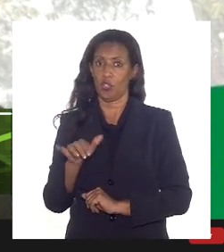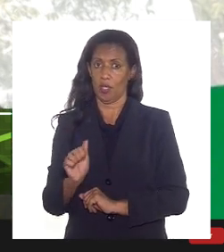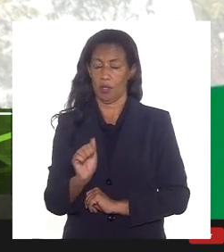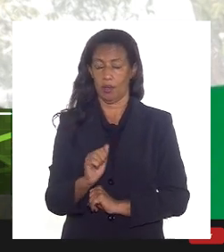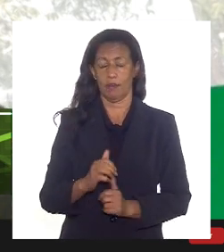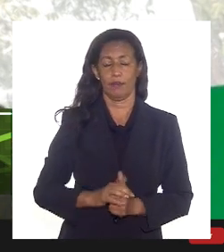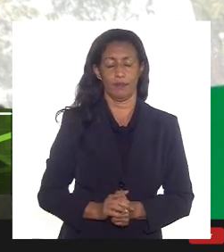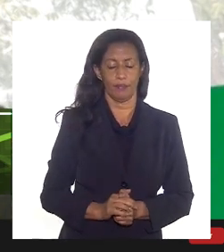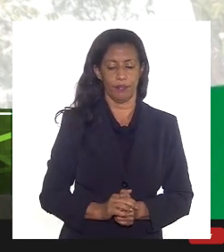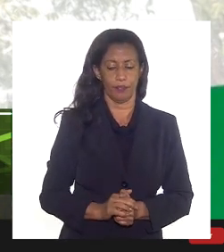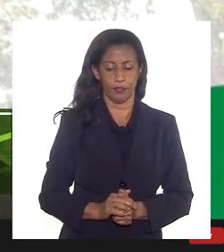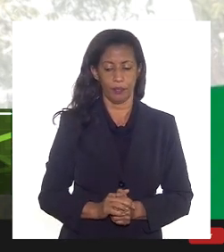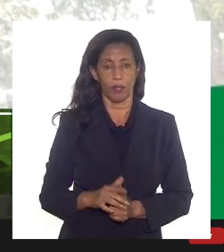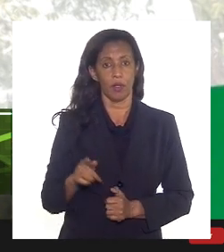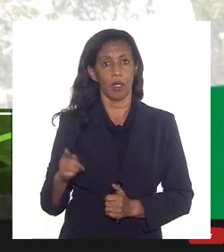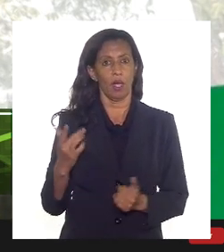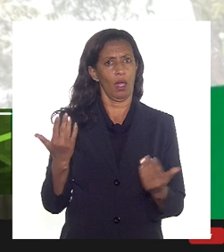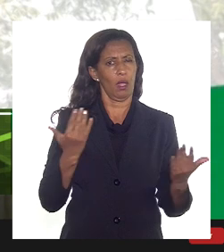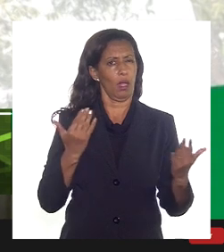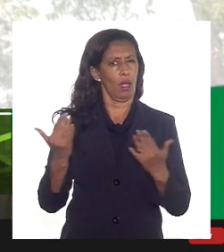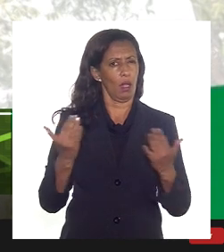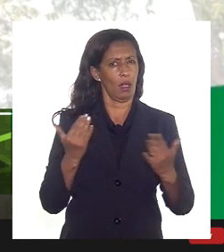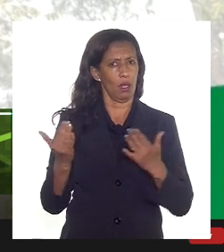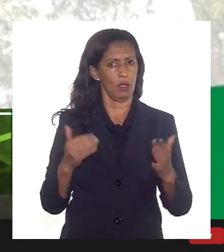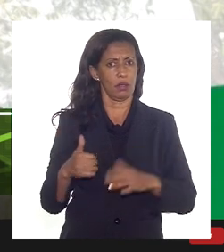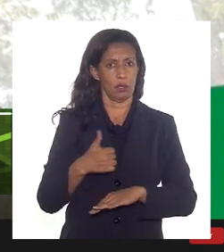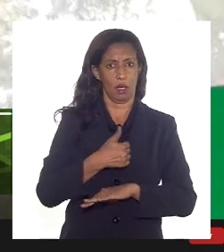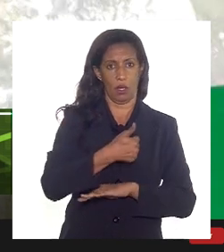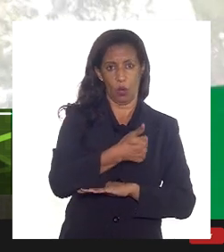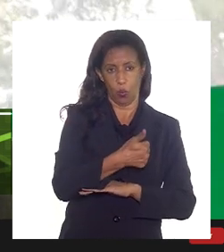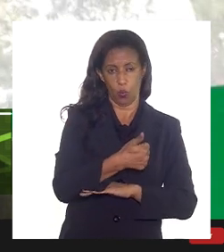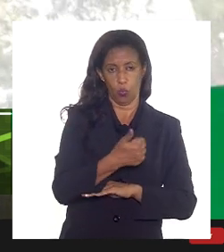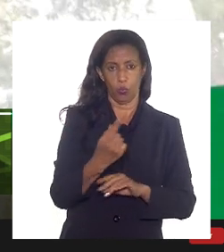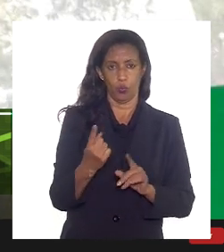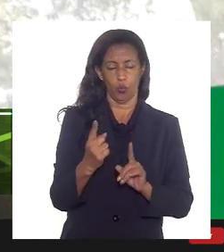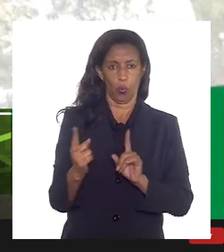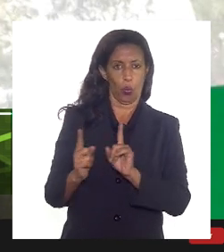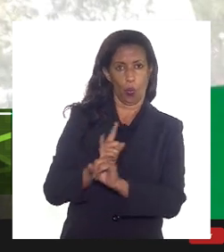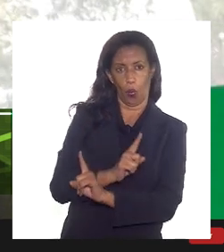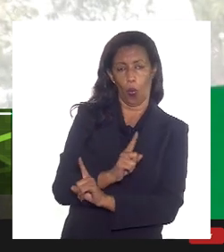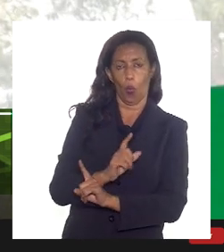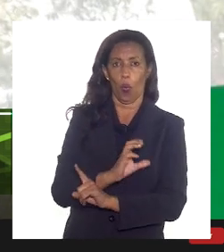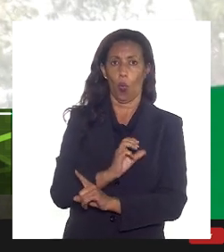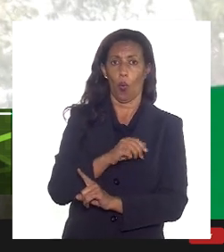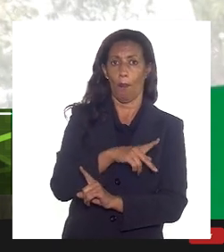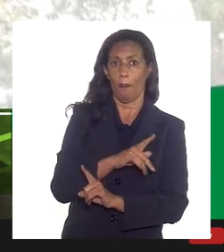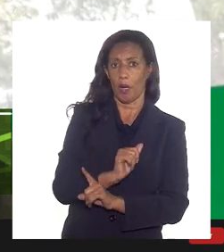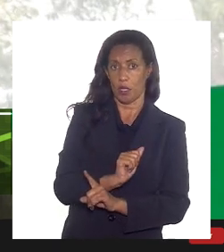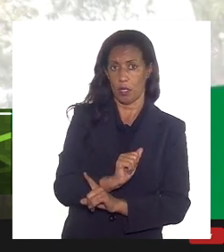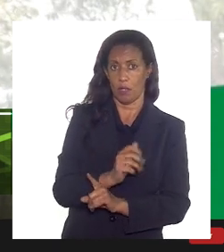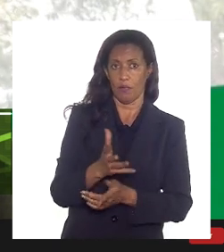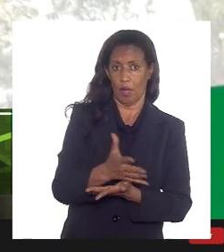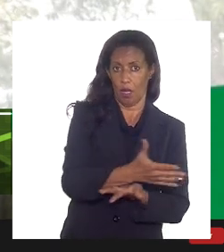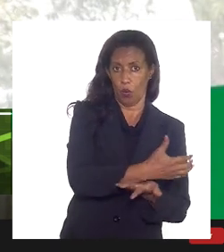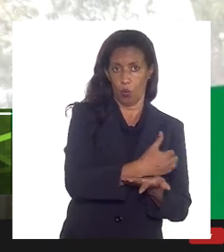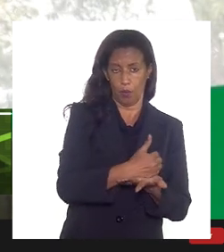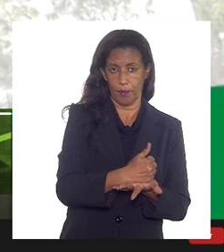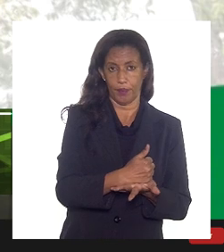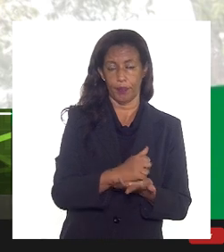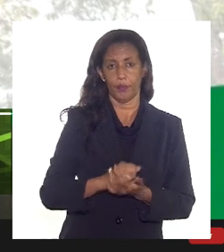contencioso, em relação à parte incontroversa, a companhia faz os recolhimentos